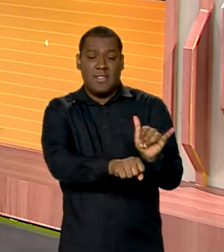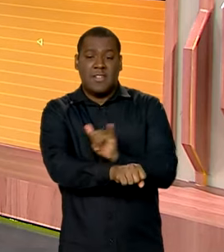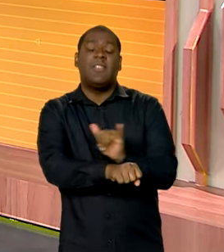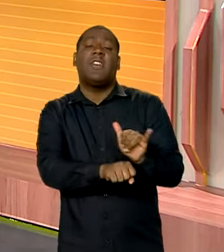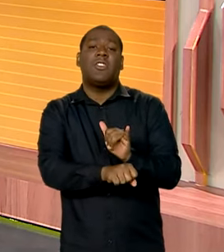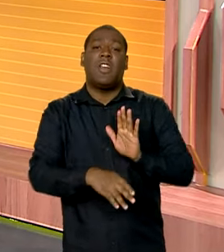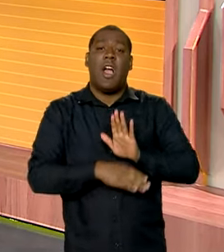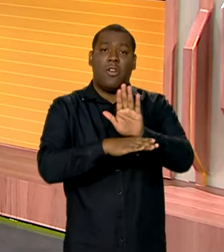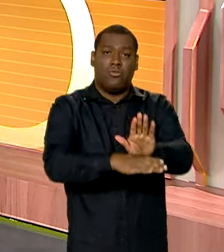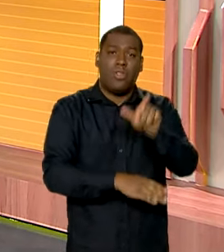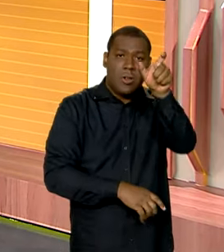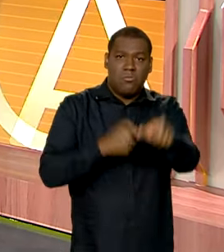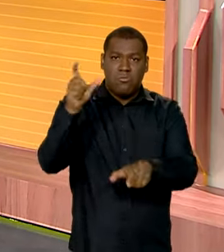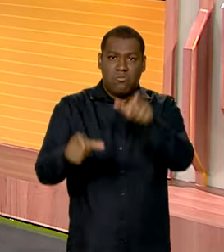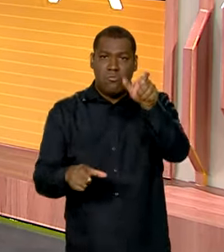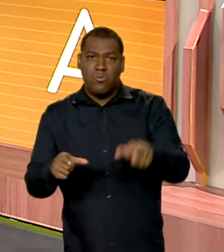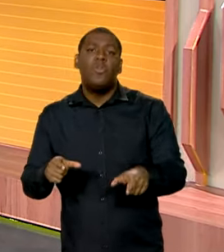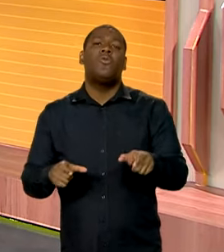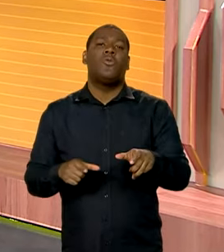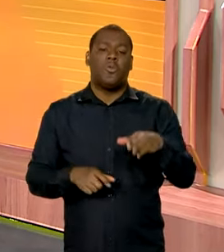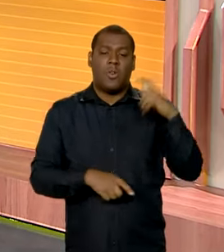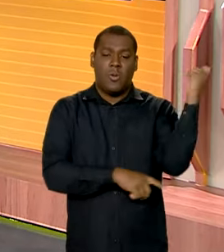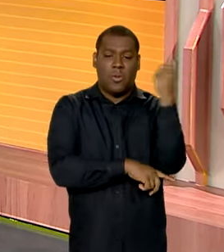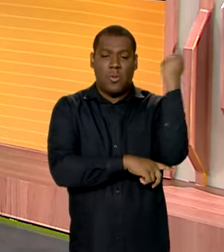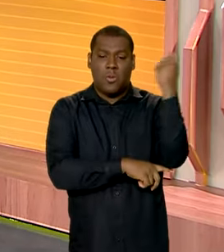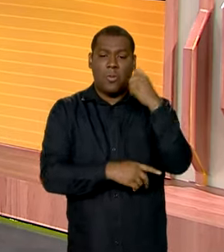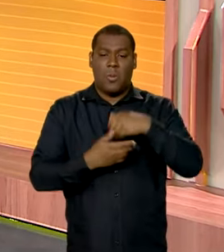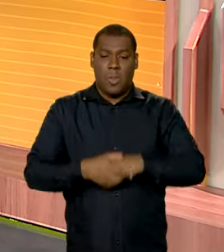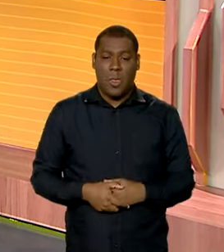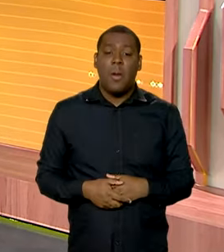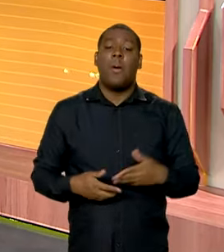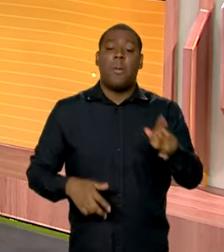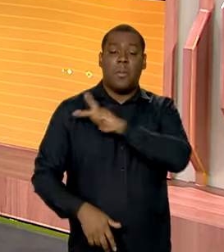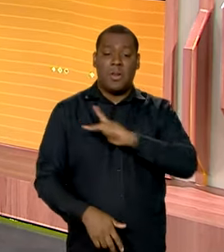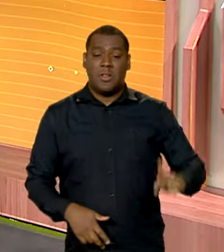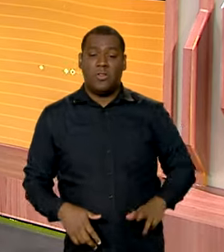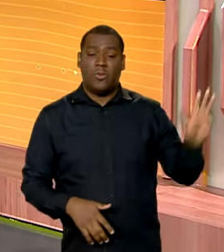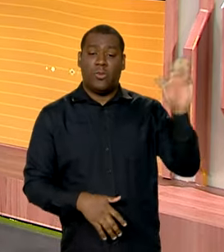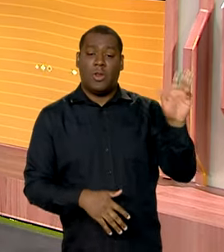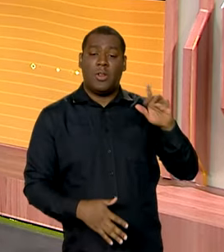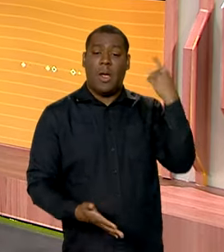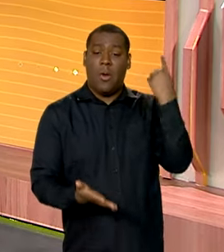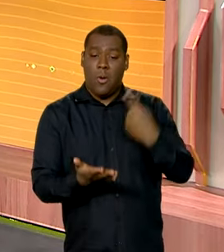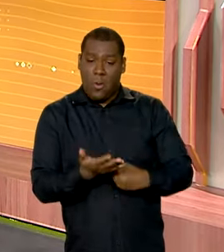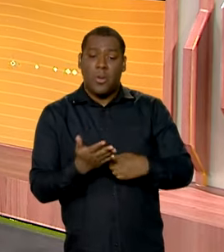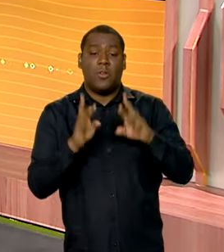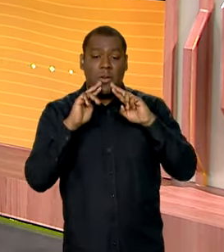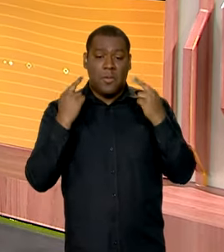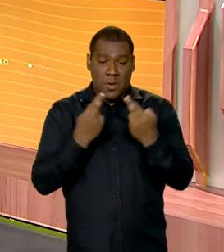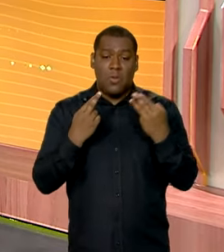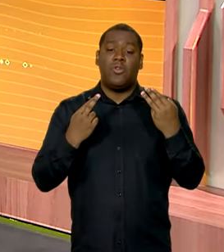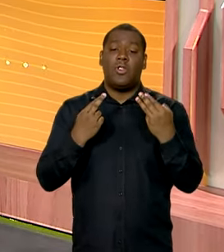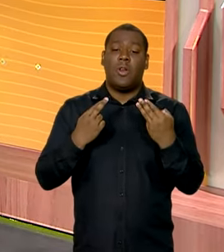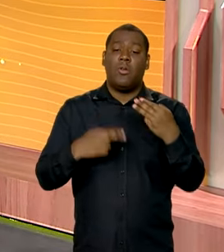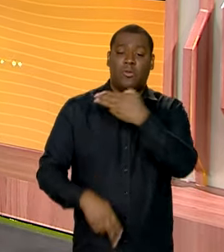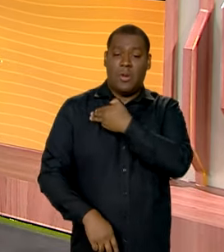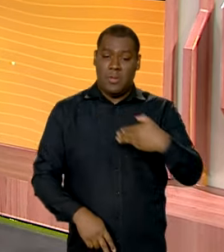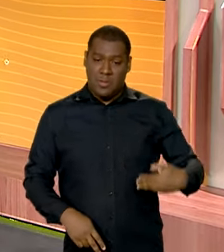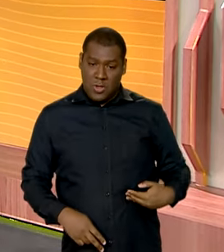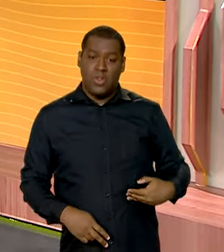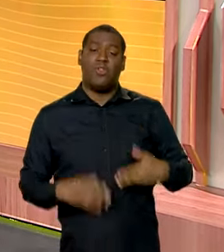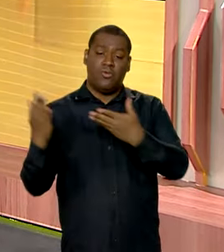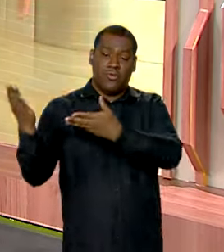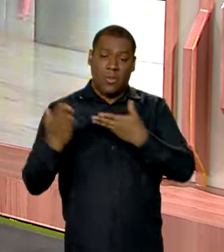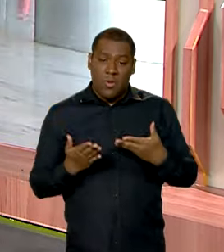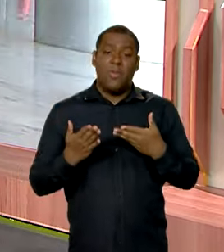E o presidente Lula convocou uma reunião ministerial para tratar de novas ações para socorrer o Rio Grande do Sul. Vamos saber os